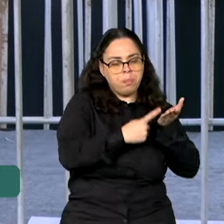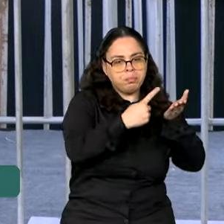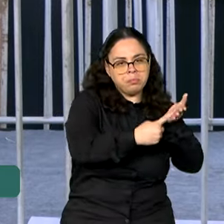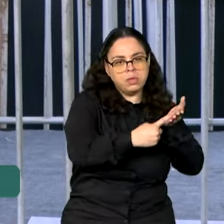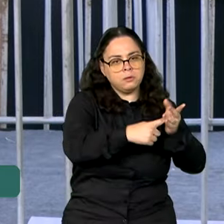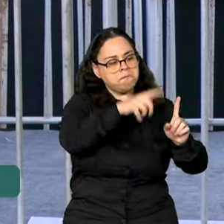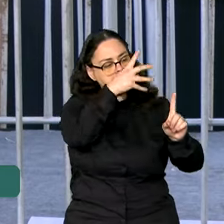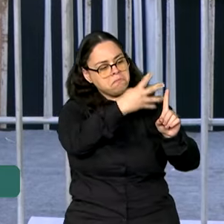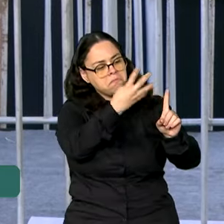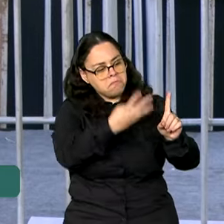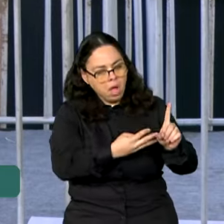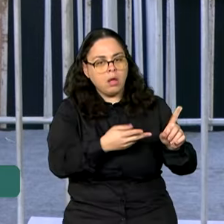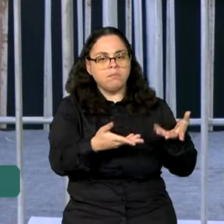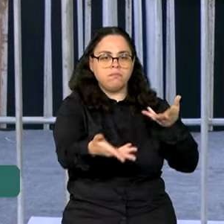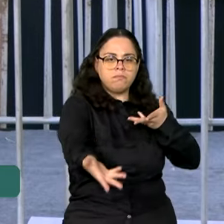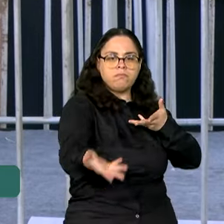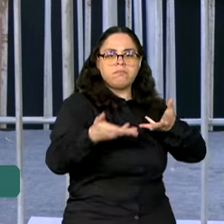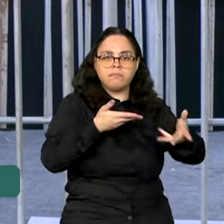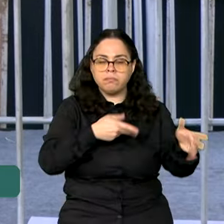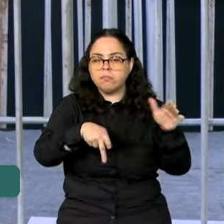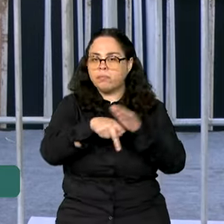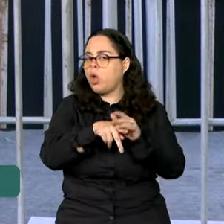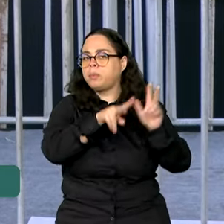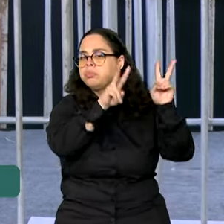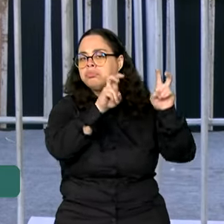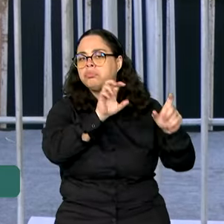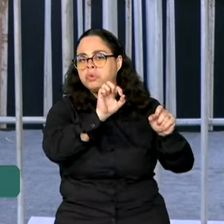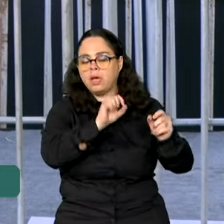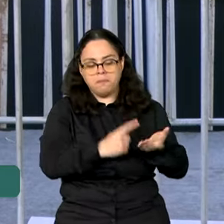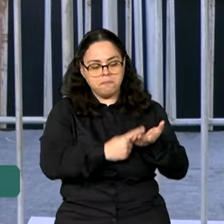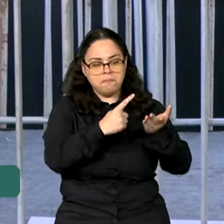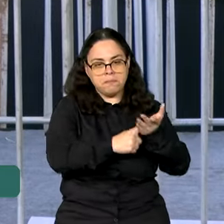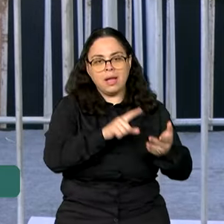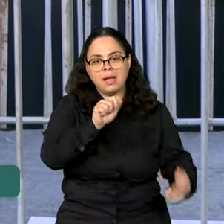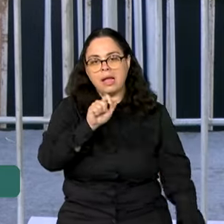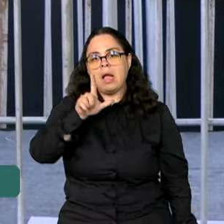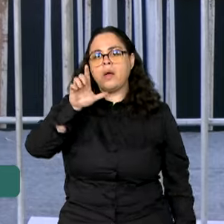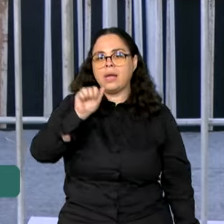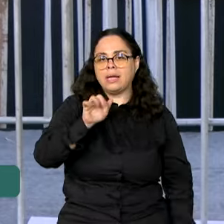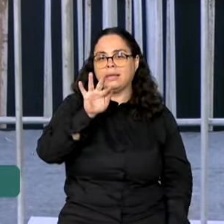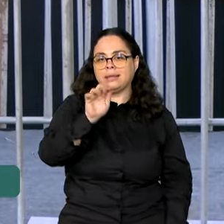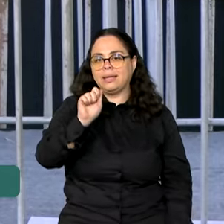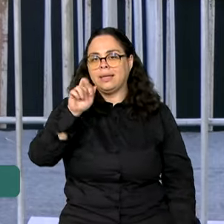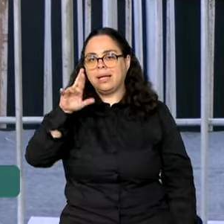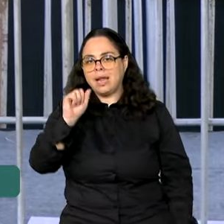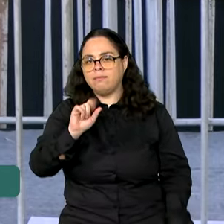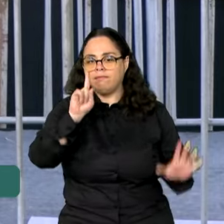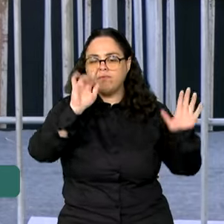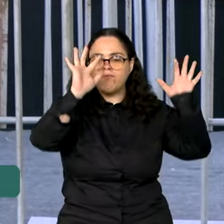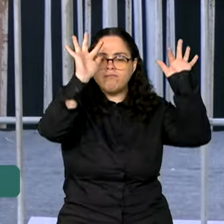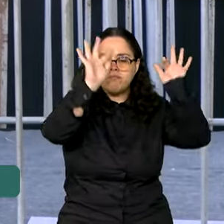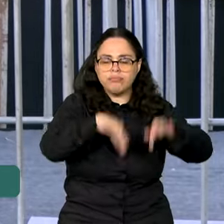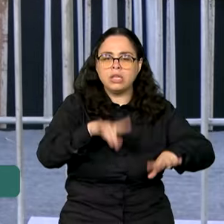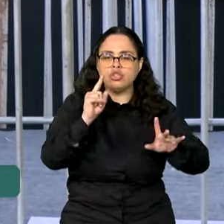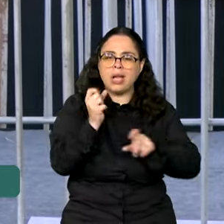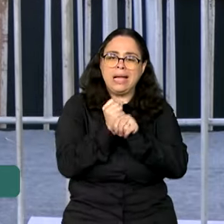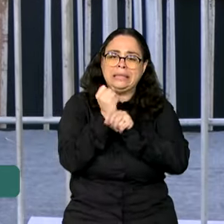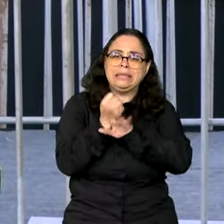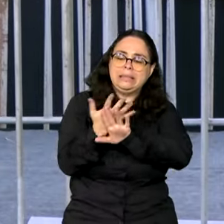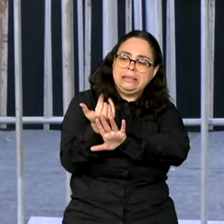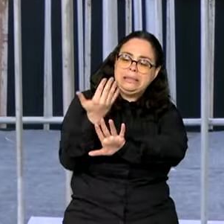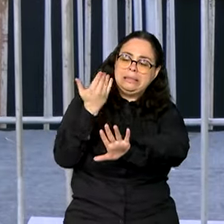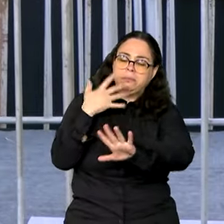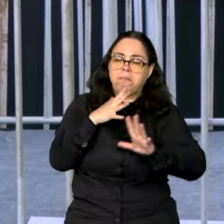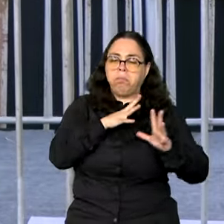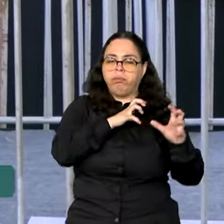reconhecimentos recíprocos relativo ao Acordo de Alcântara. Isso encerra um embate muito antigo de